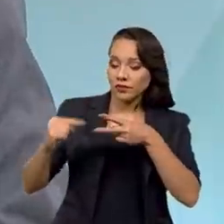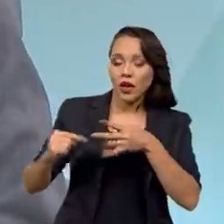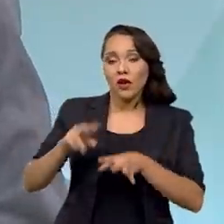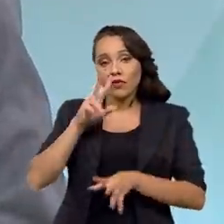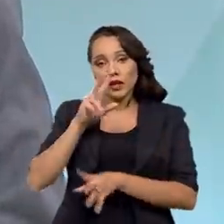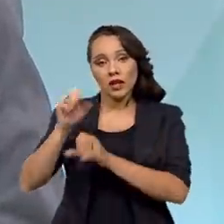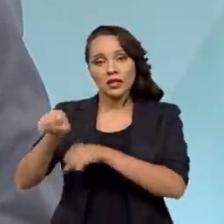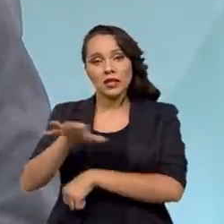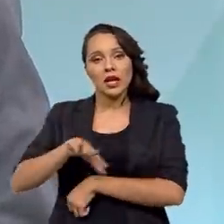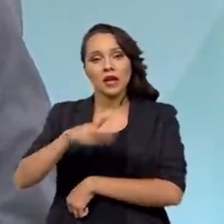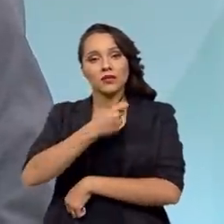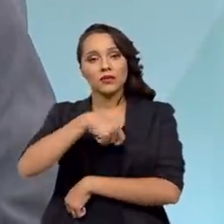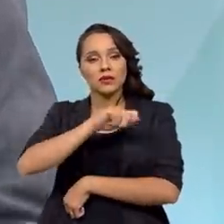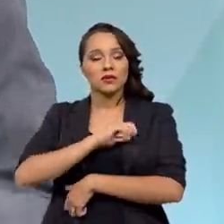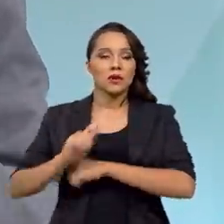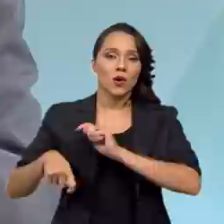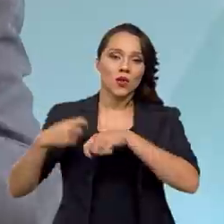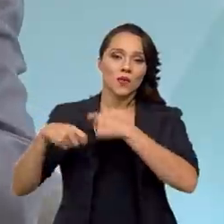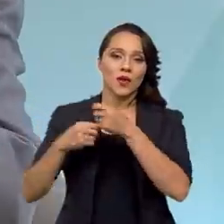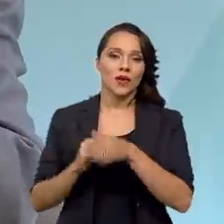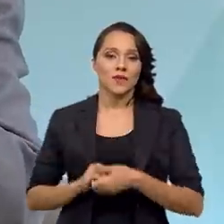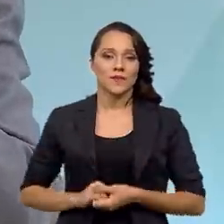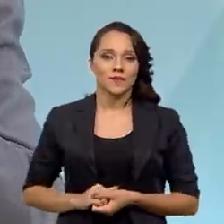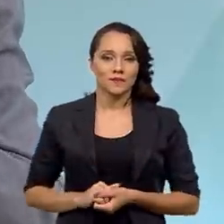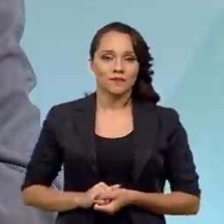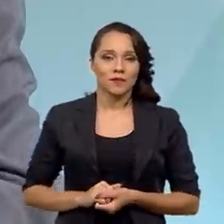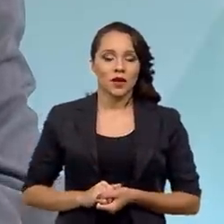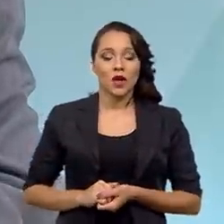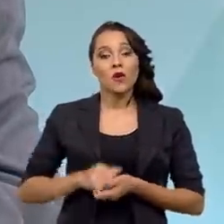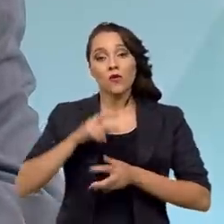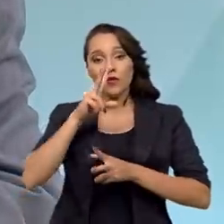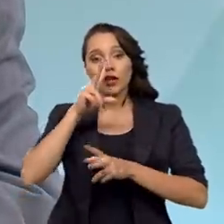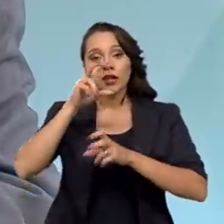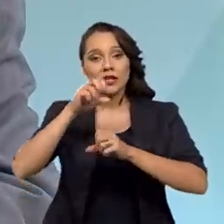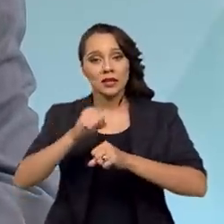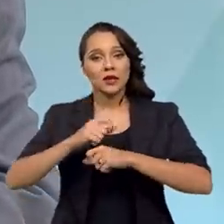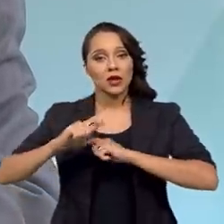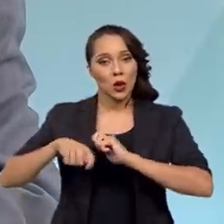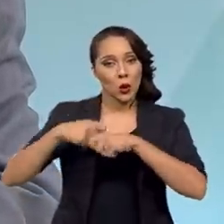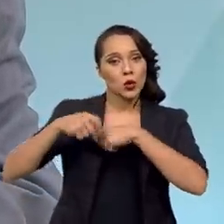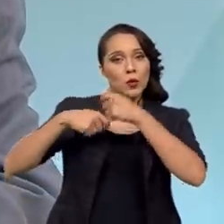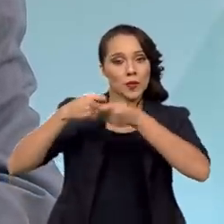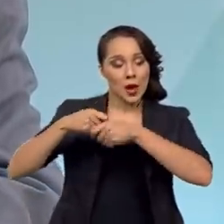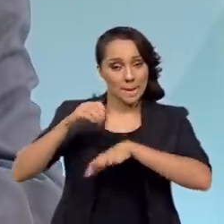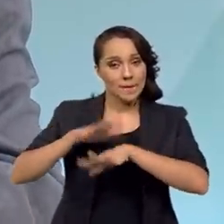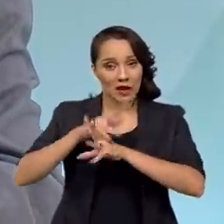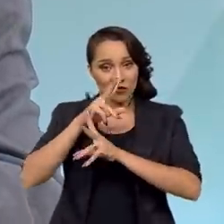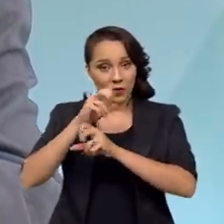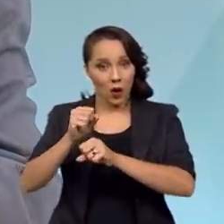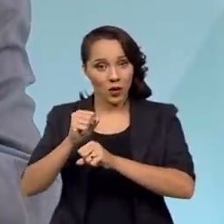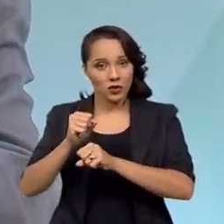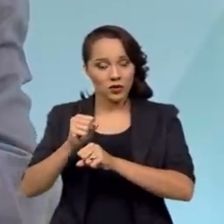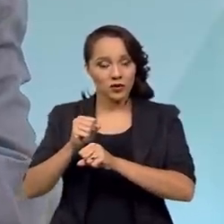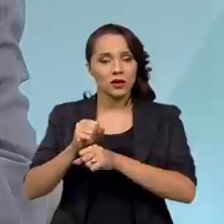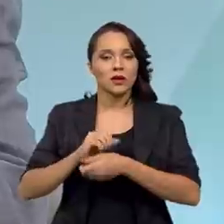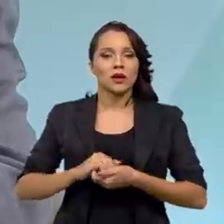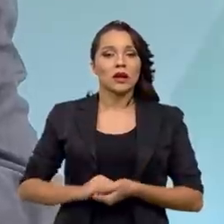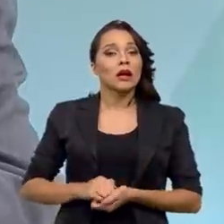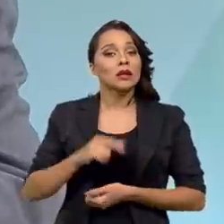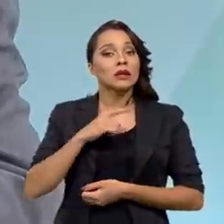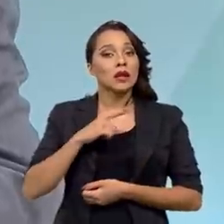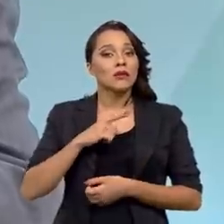os marcos fiscais da economia. Com o fortalecimento dos marcos fiscais da economia, nós tivemos a